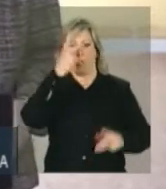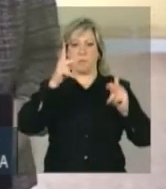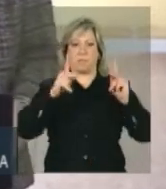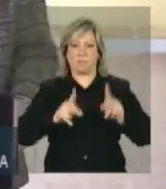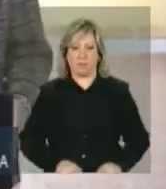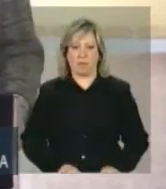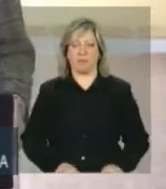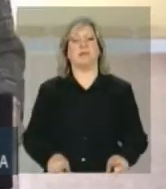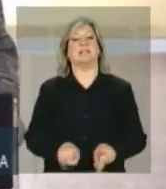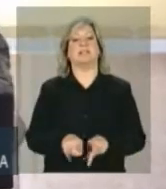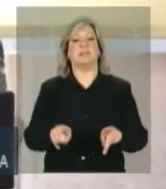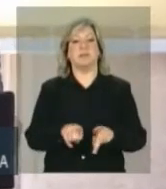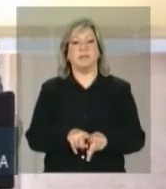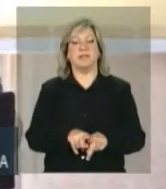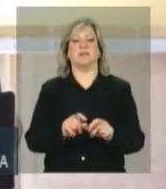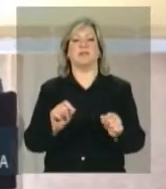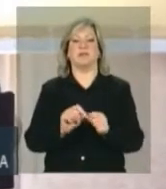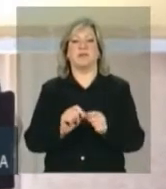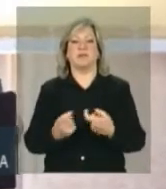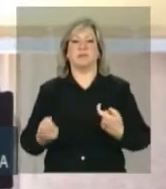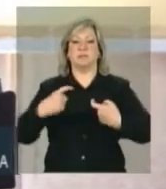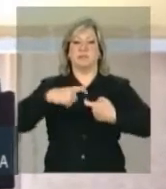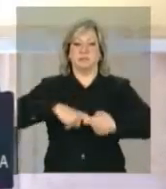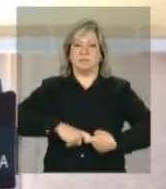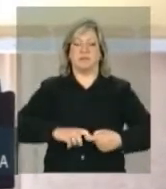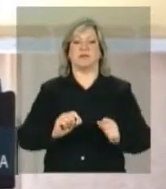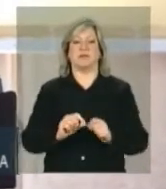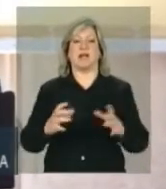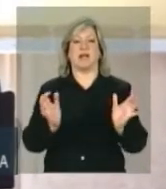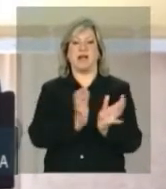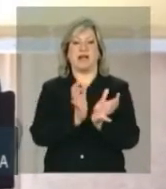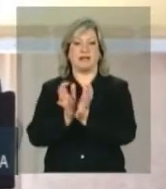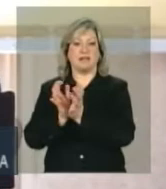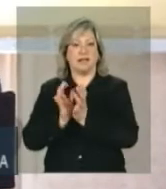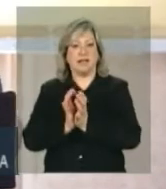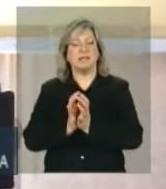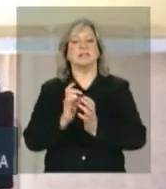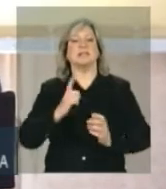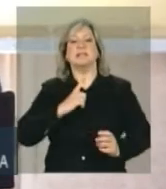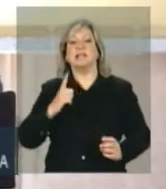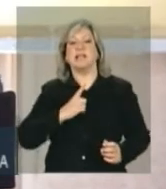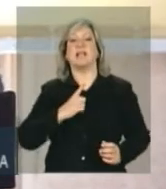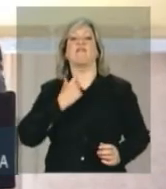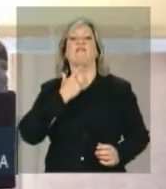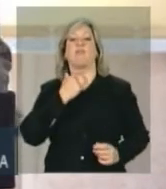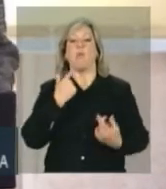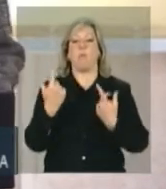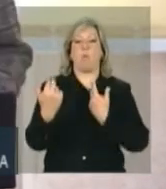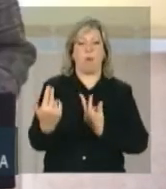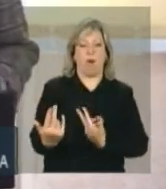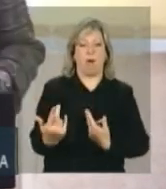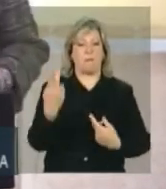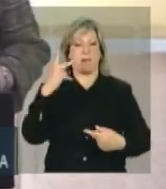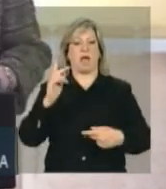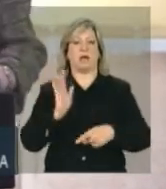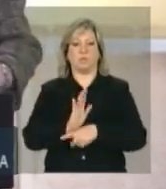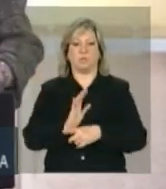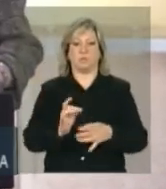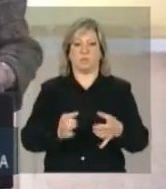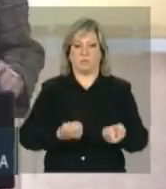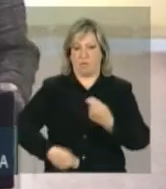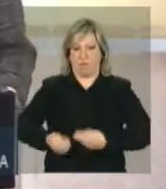e na construção de parcerias em áreas de interesse comum. O mundo enfrenta uma crise